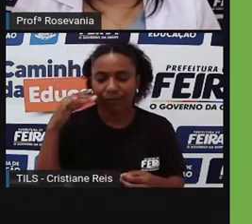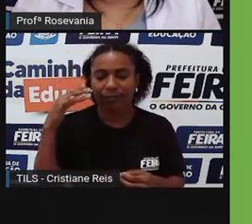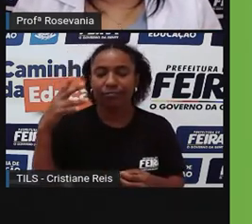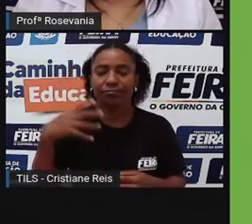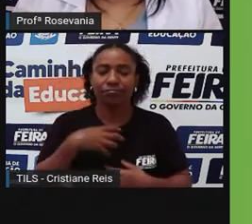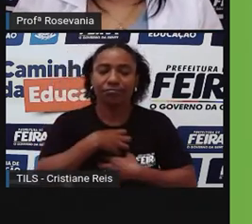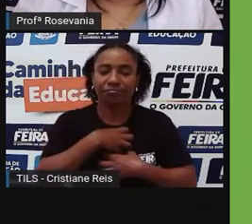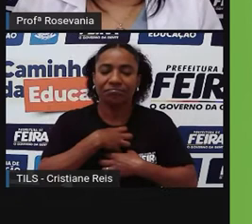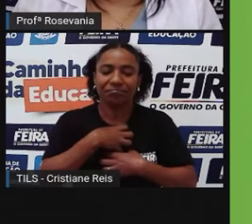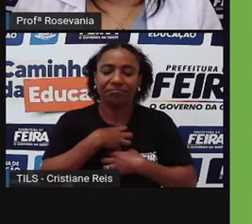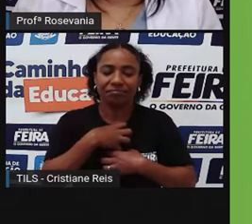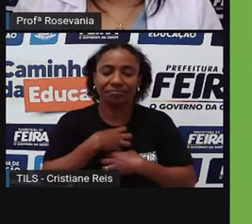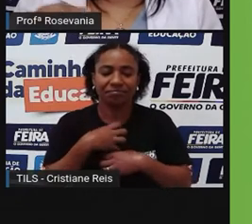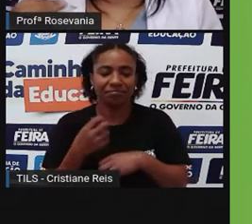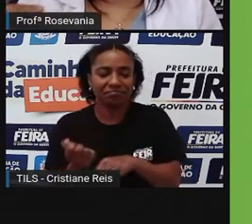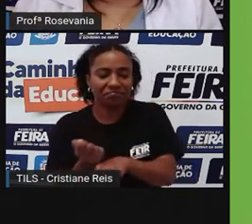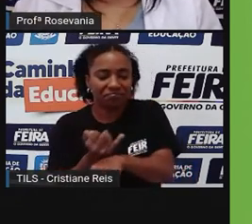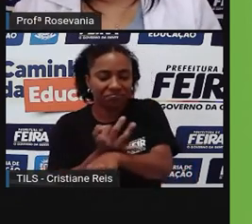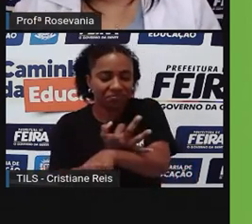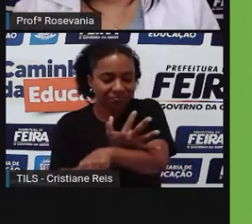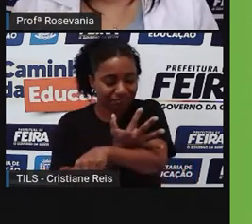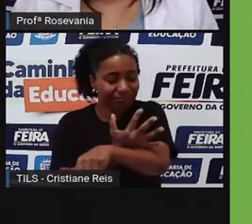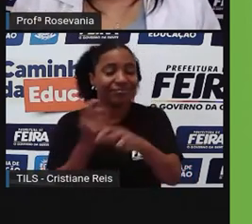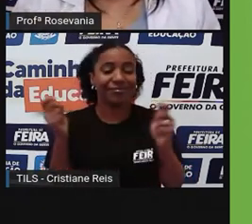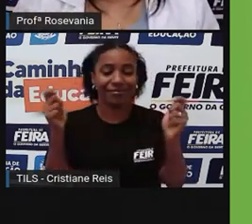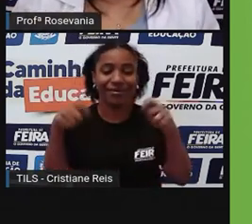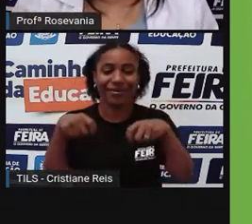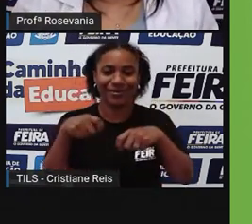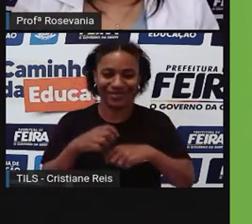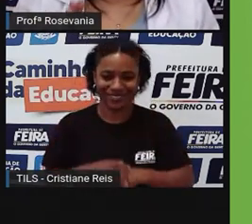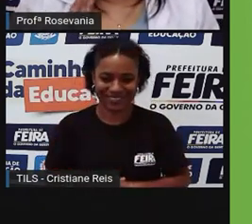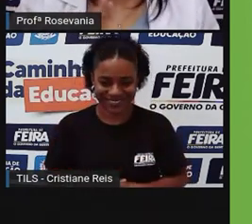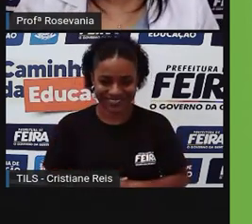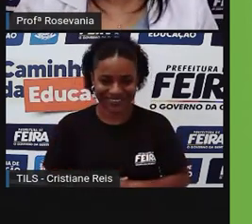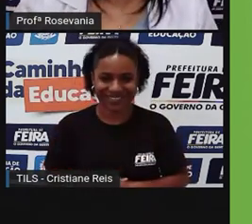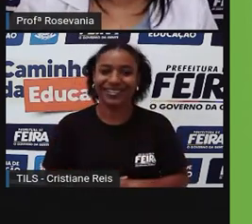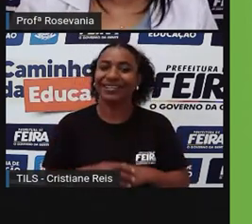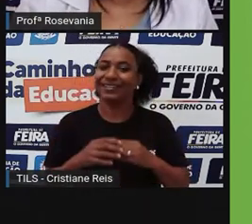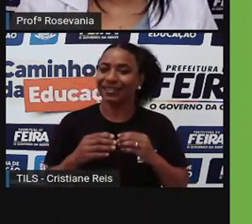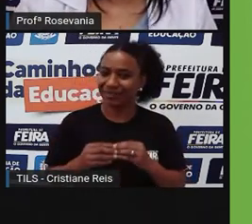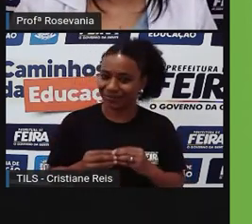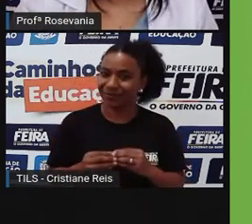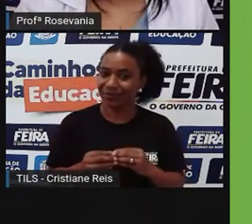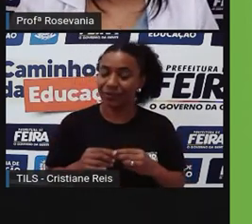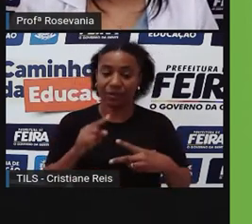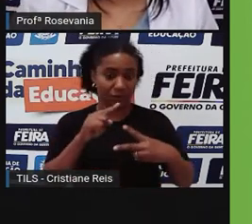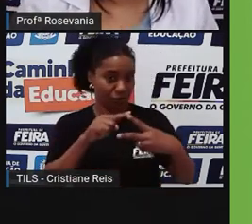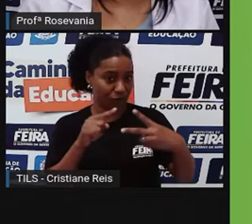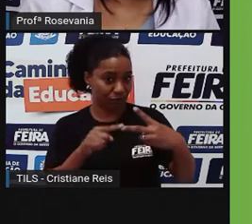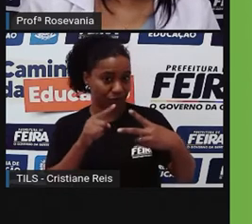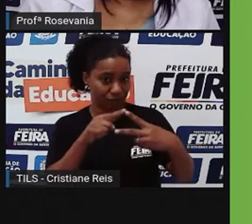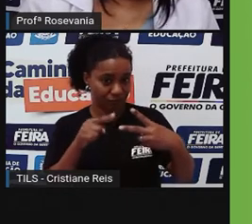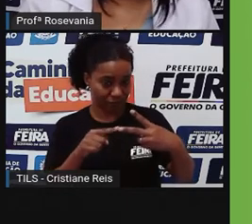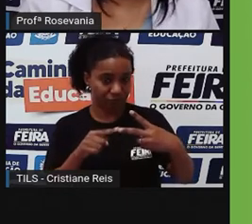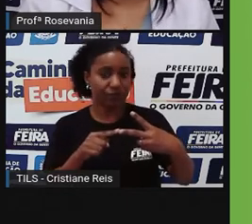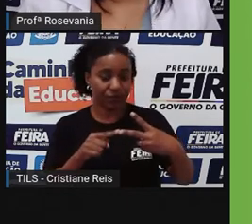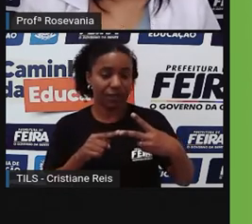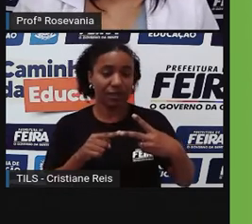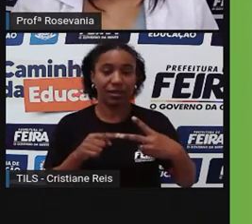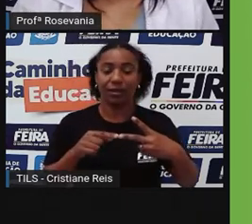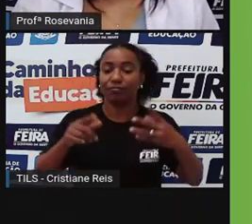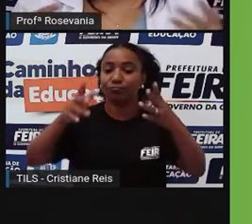pessoa tem. Então, a paisagem vai muito mais além. E existem dois tipos de paisagem. A paisagem natural,